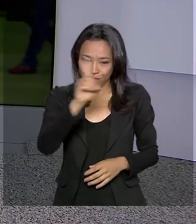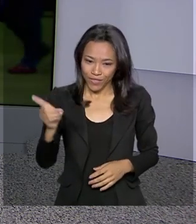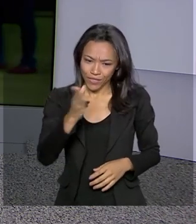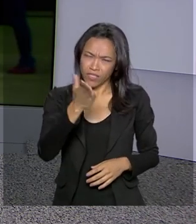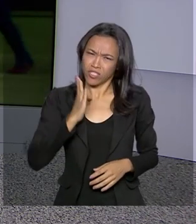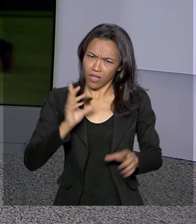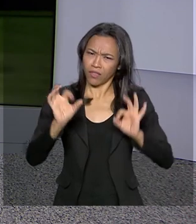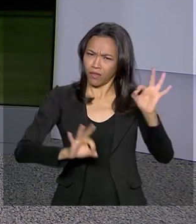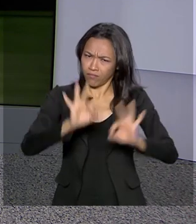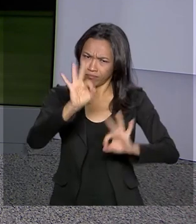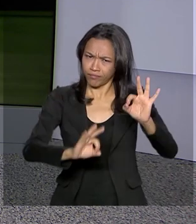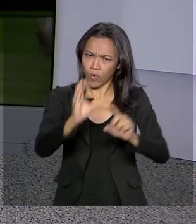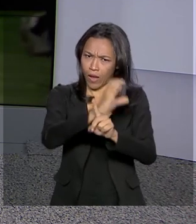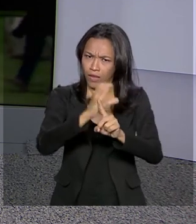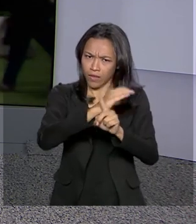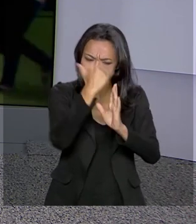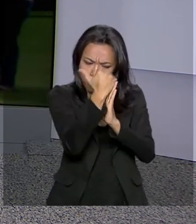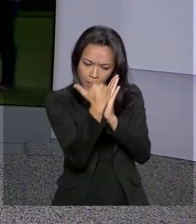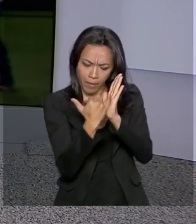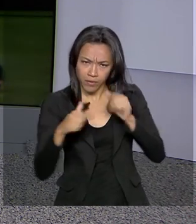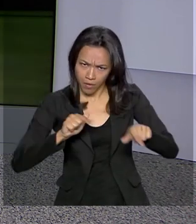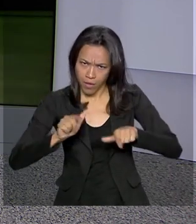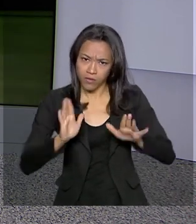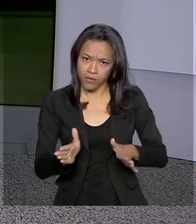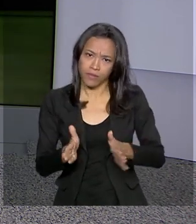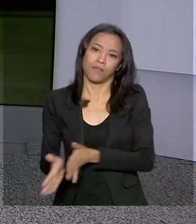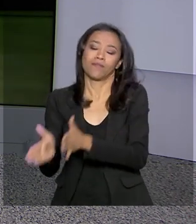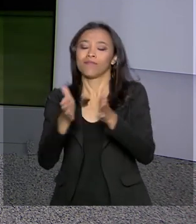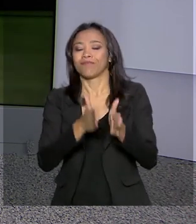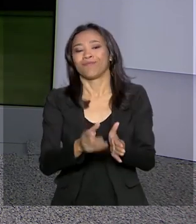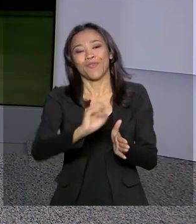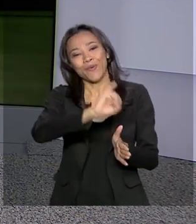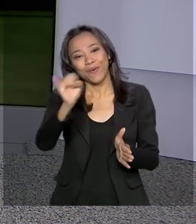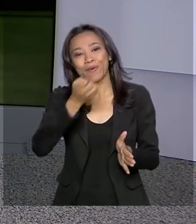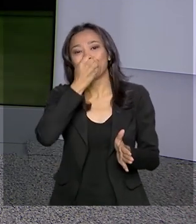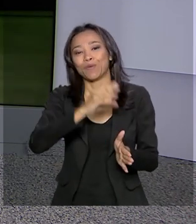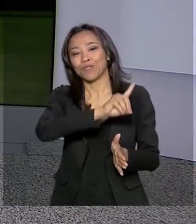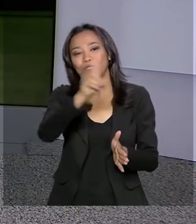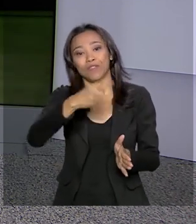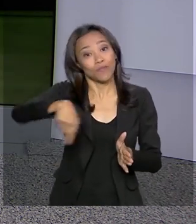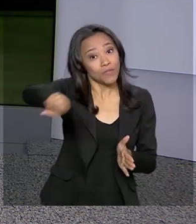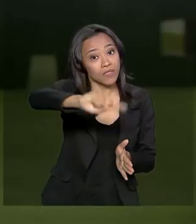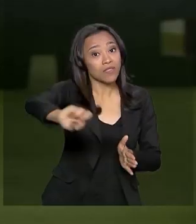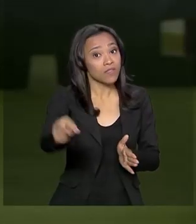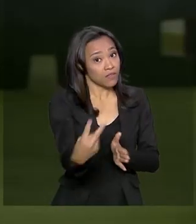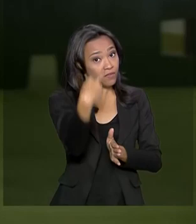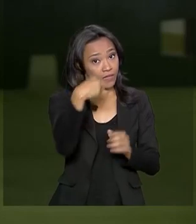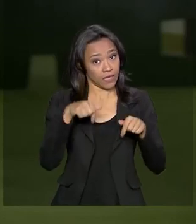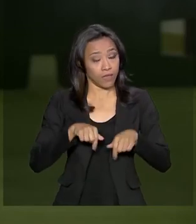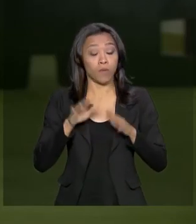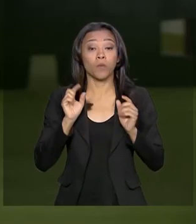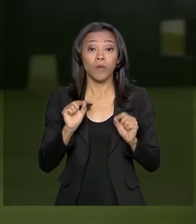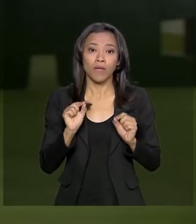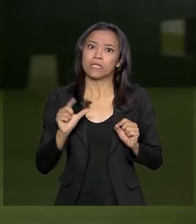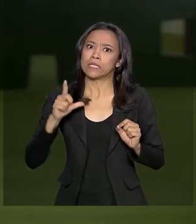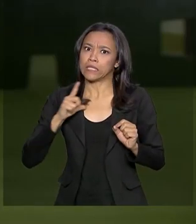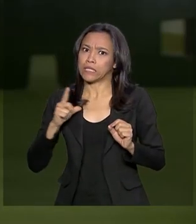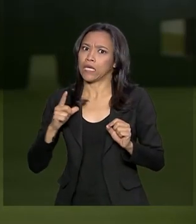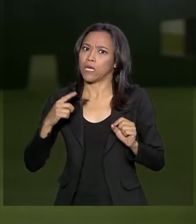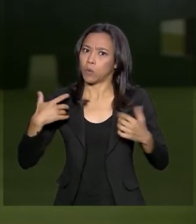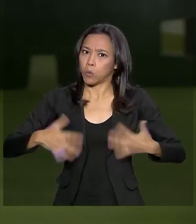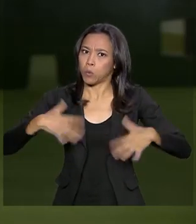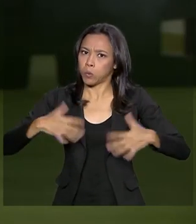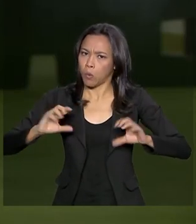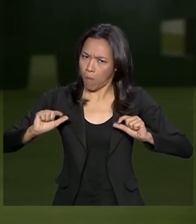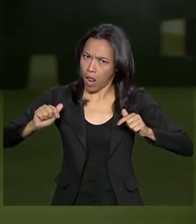cronograma de trabalho? Oi, Renata. Bom dia para você, bom dia para quem está acompanhando a gente. Olha só, ganha força entre os